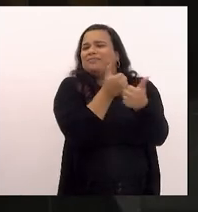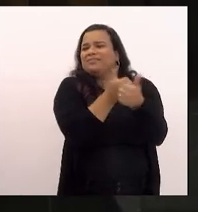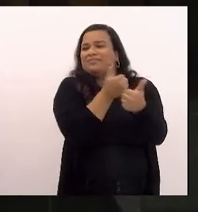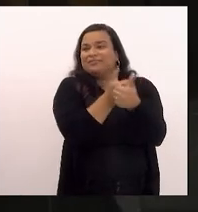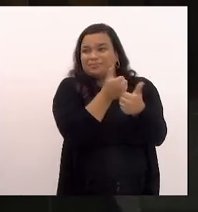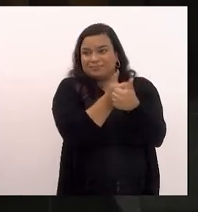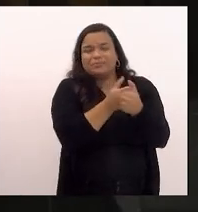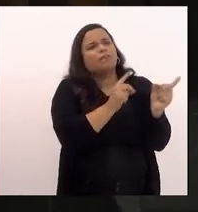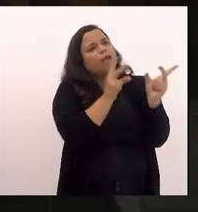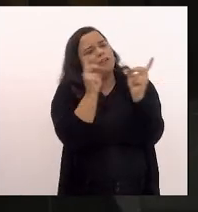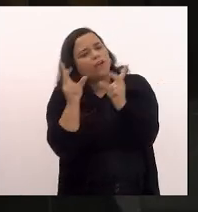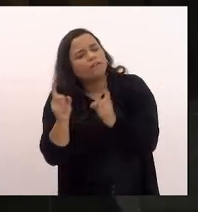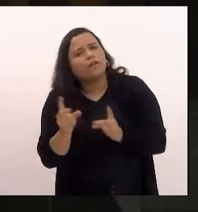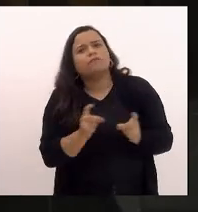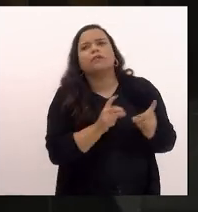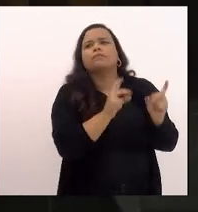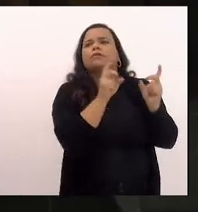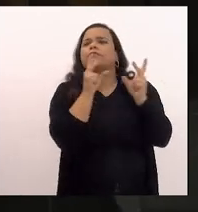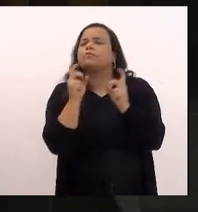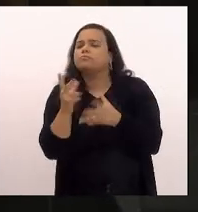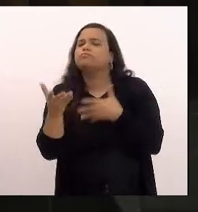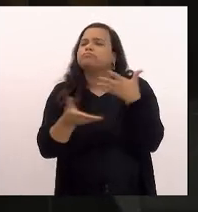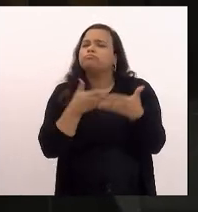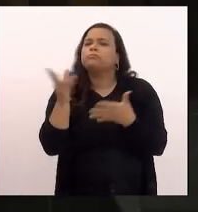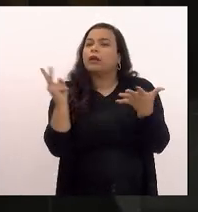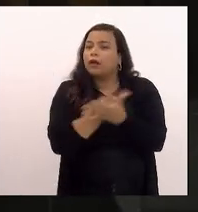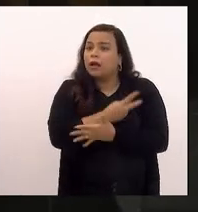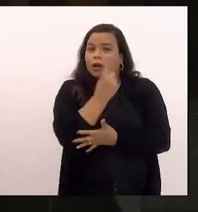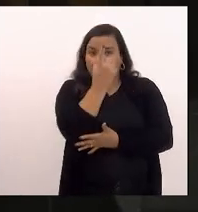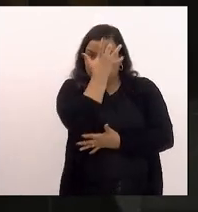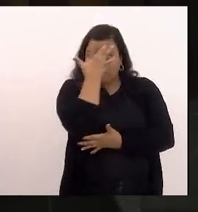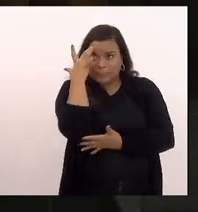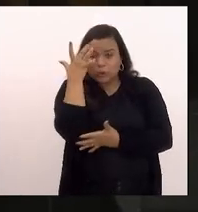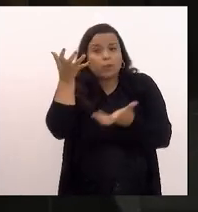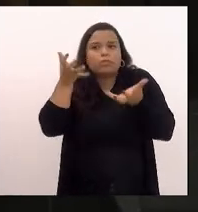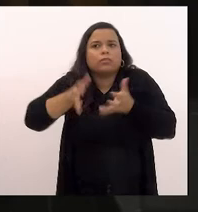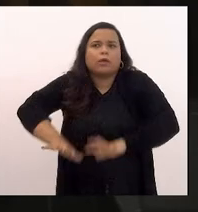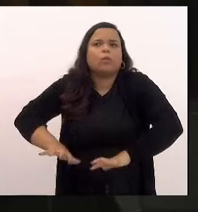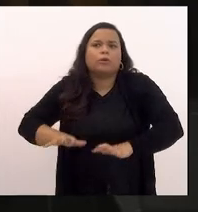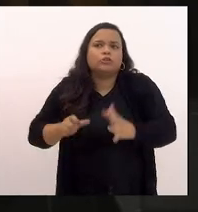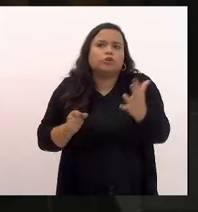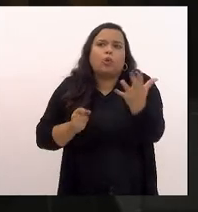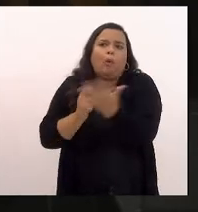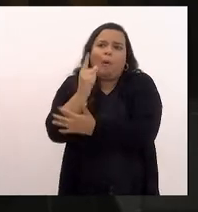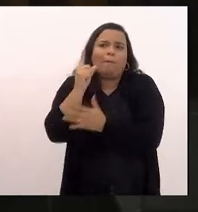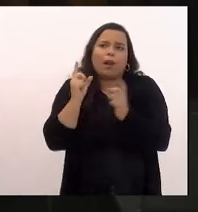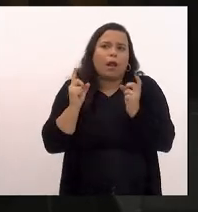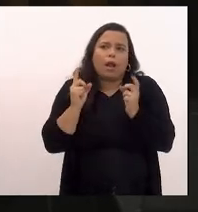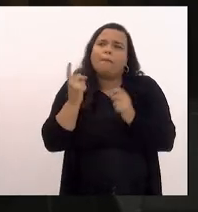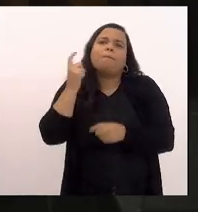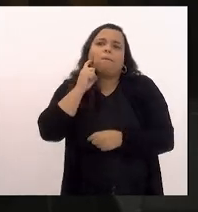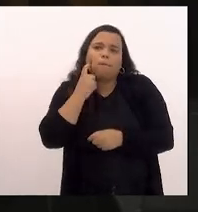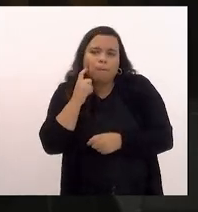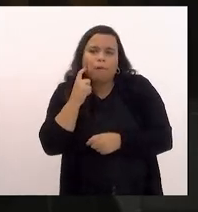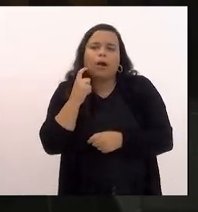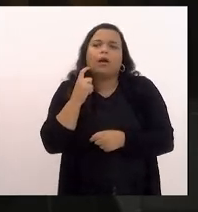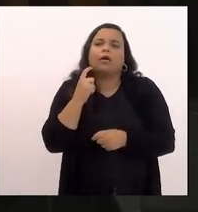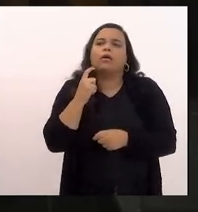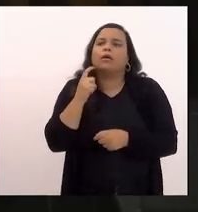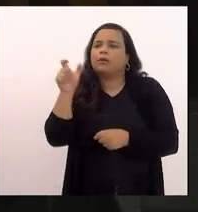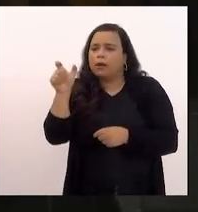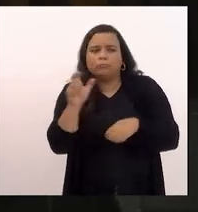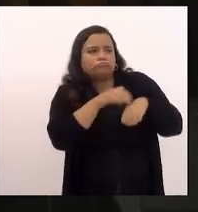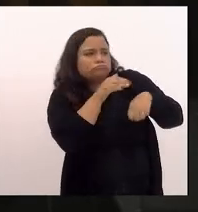foi vender bala aparentemente se desentendeu com alguém que não quis comprar e não gostou da forma que foi abordado e